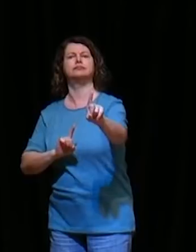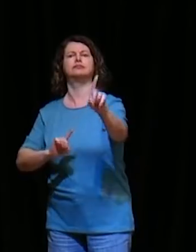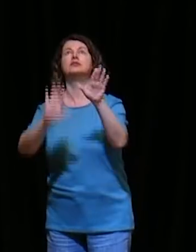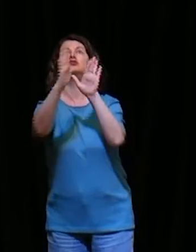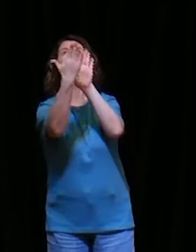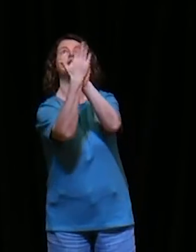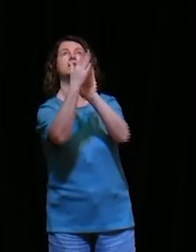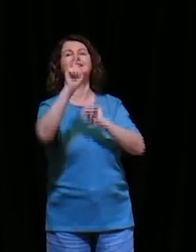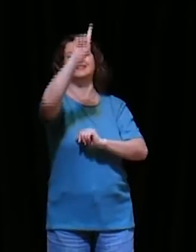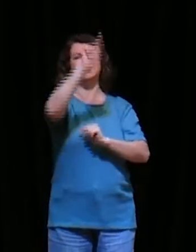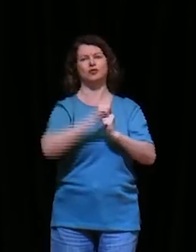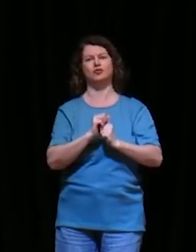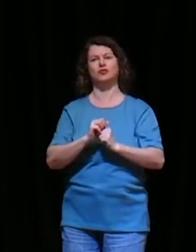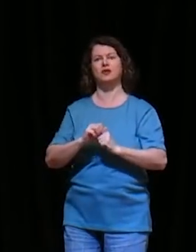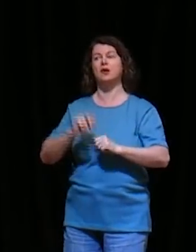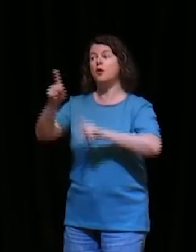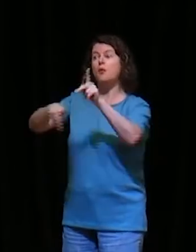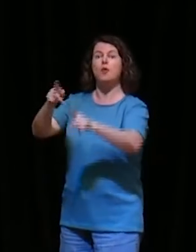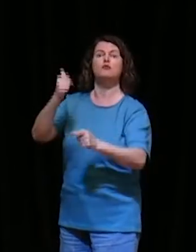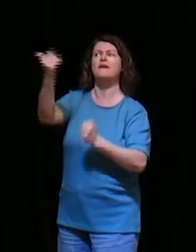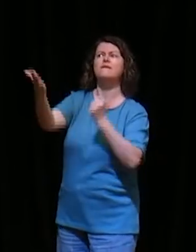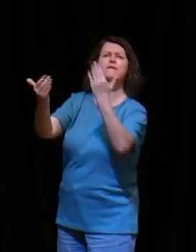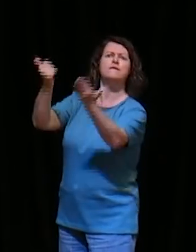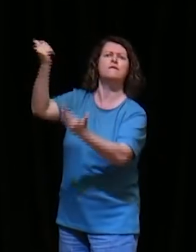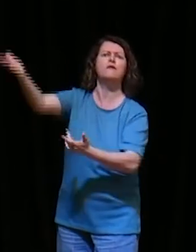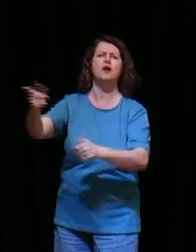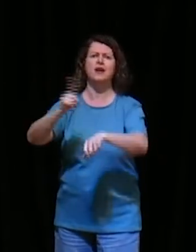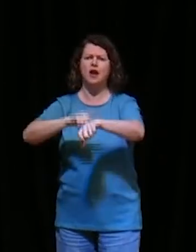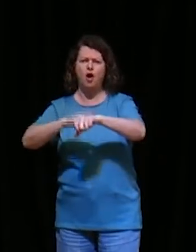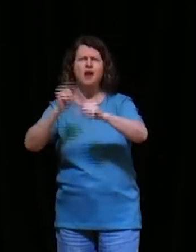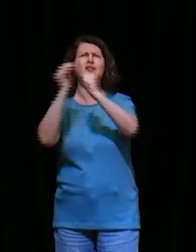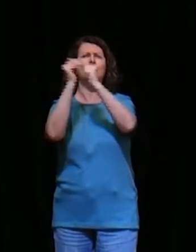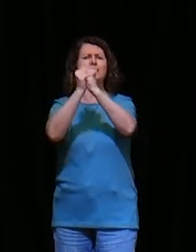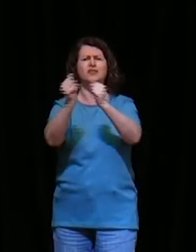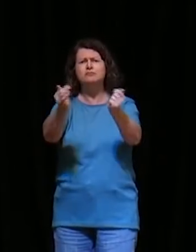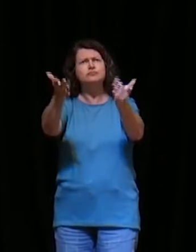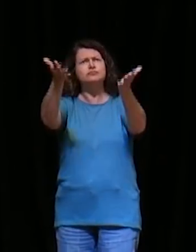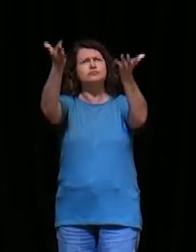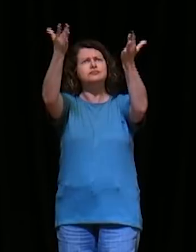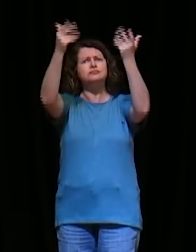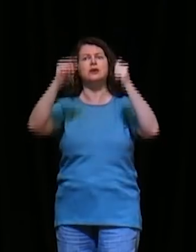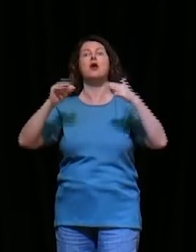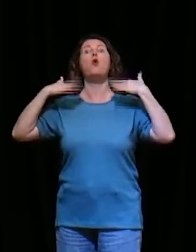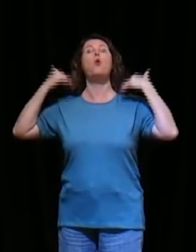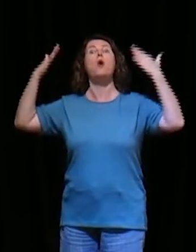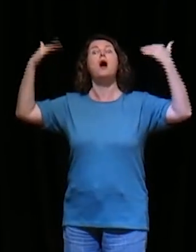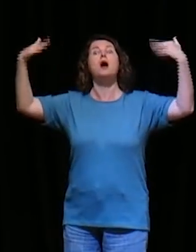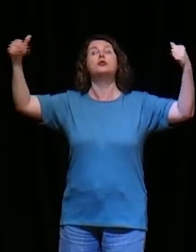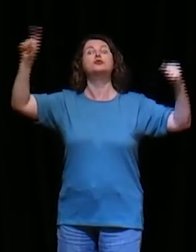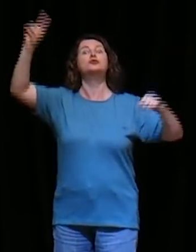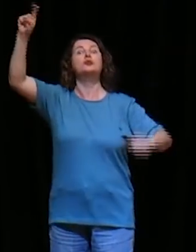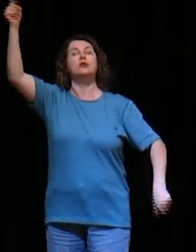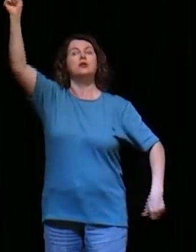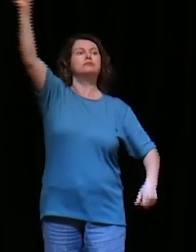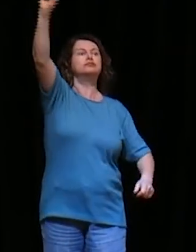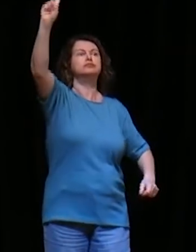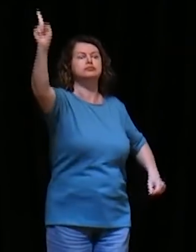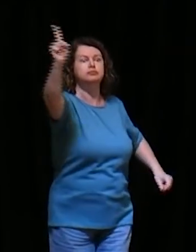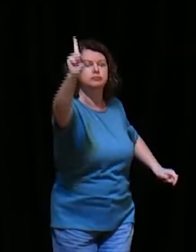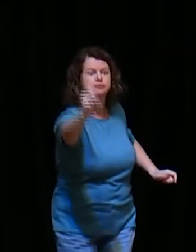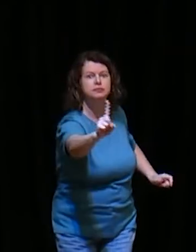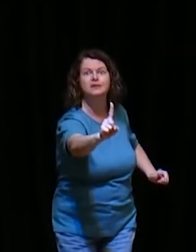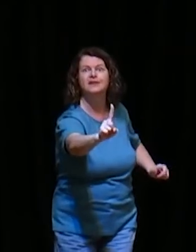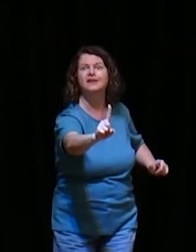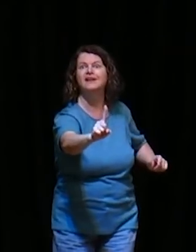povo, estava fora, orando, a hora do incenso, e um anjo do Senhor, lhe apareceu, posto em pé, à direita do altar,